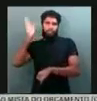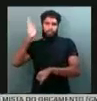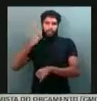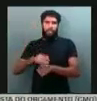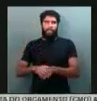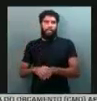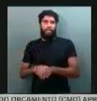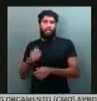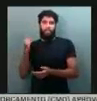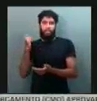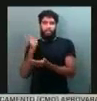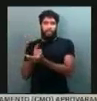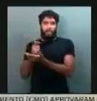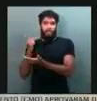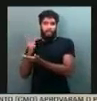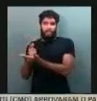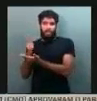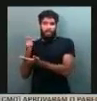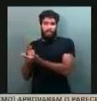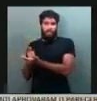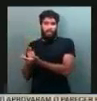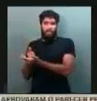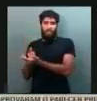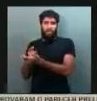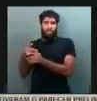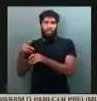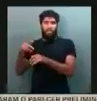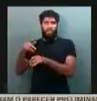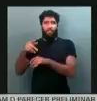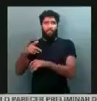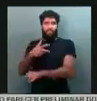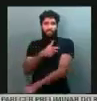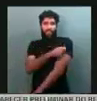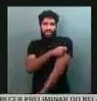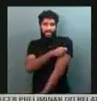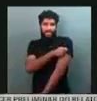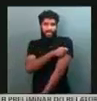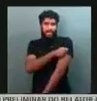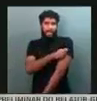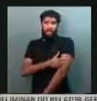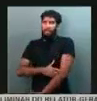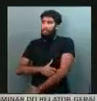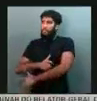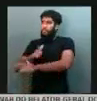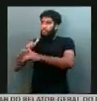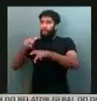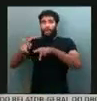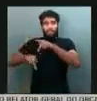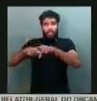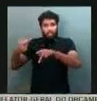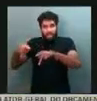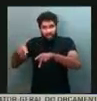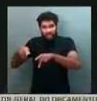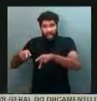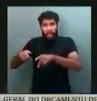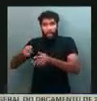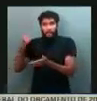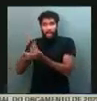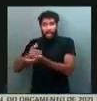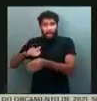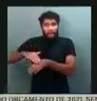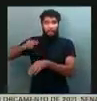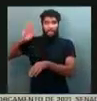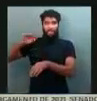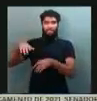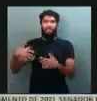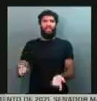compraram vacinas mais do que a população precisa. Então, não é desculpa do